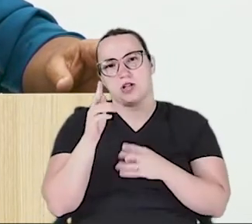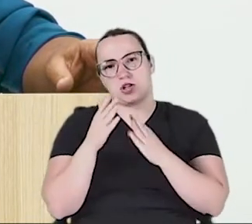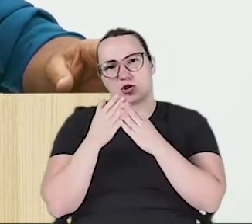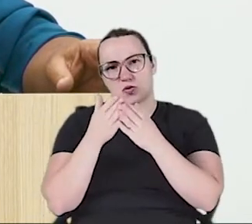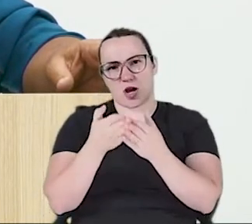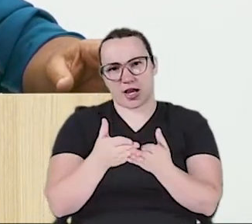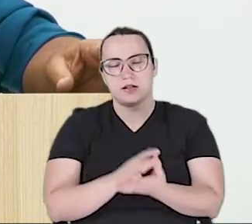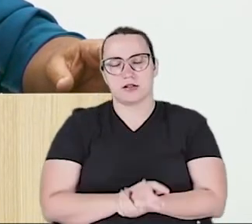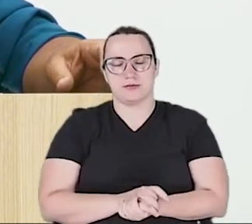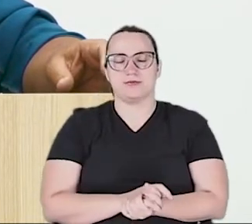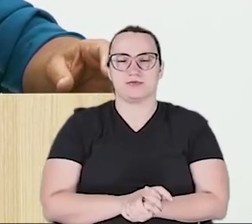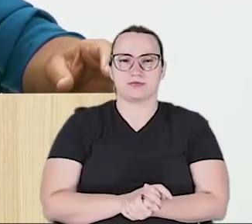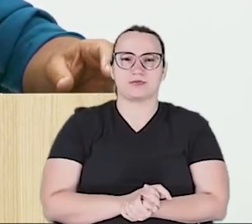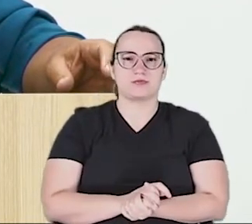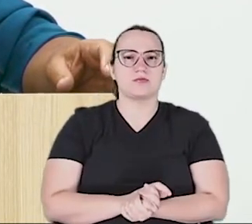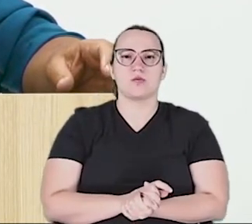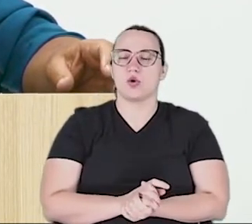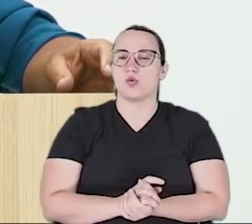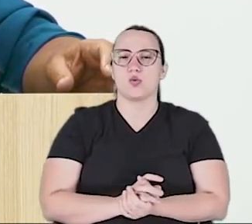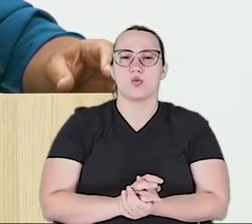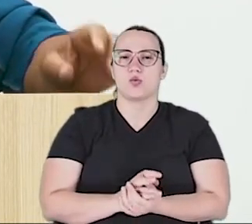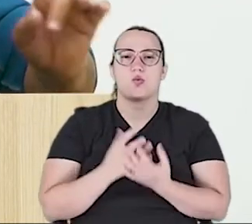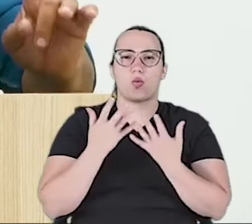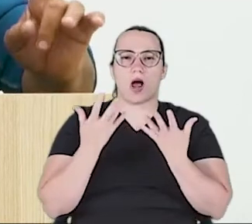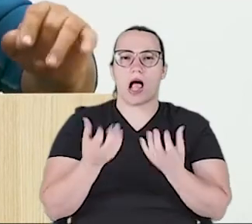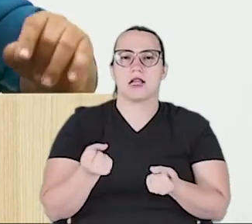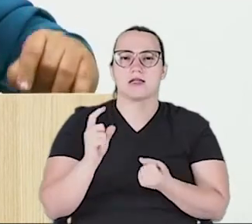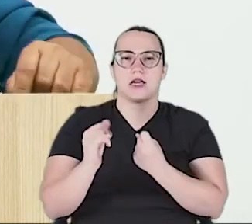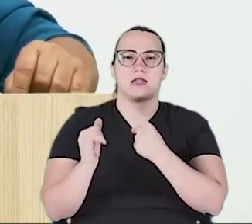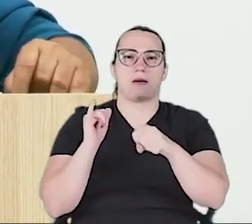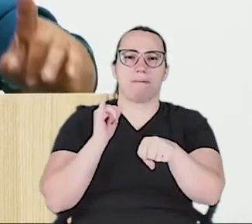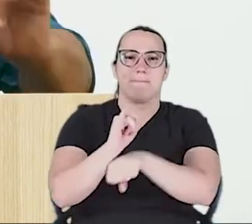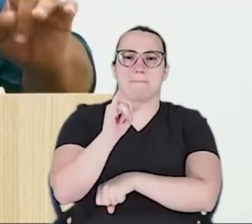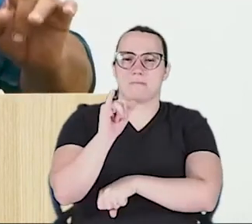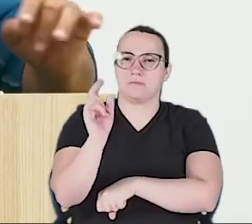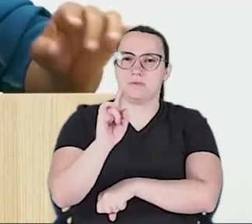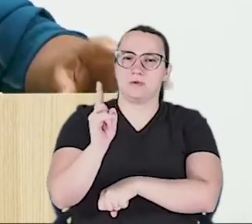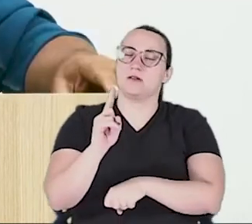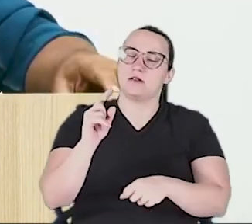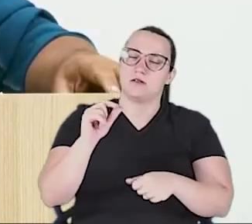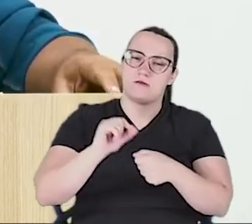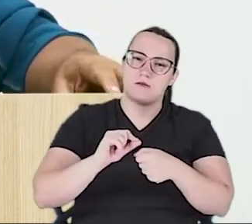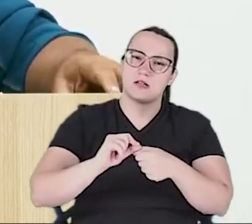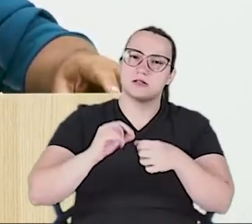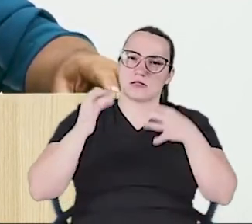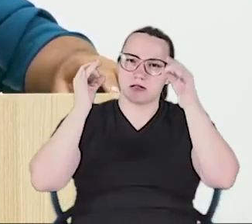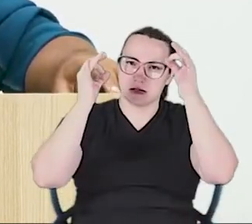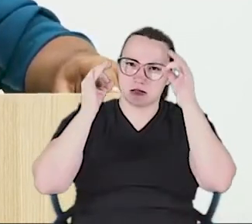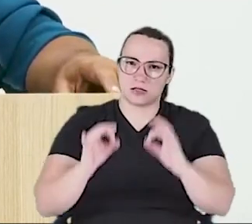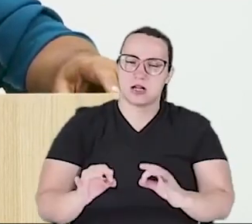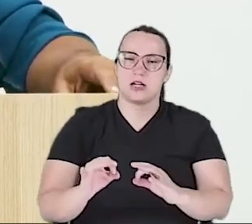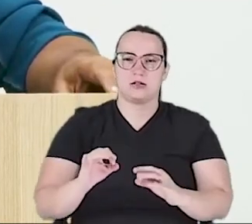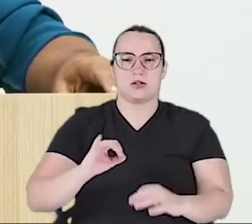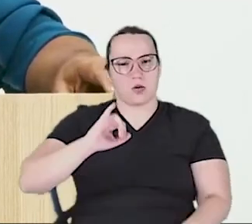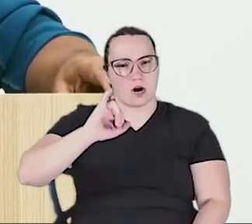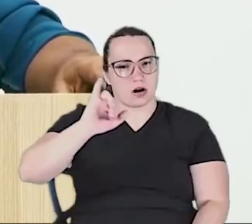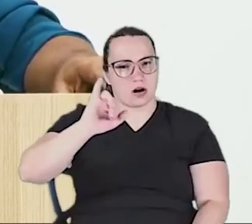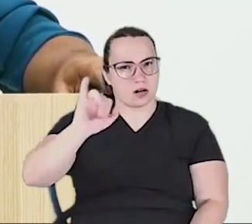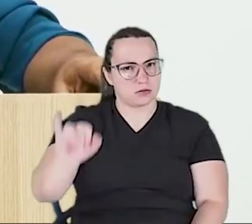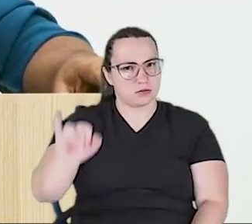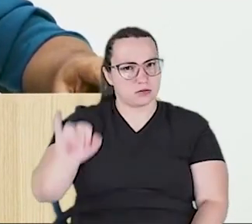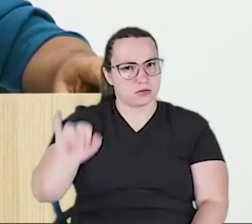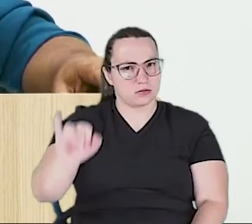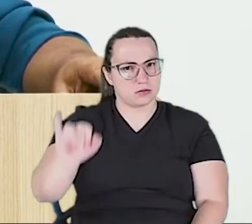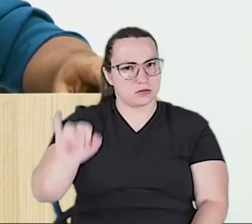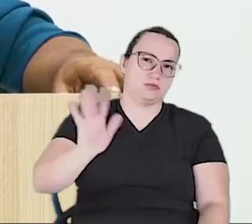que não se deixe levar pela política. Faça política, mas não seja usado pela política. Isso que eu tenho